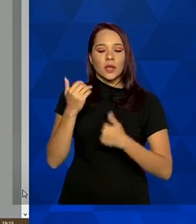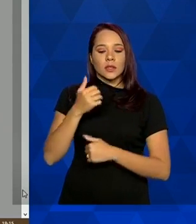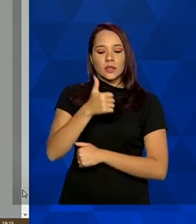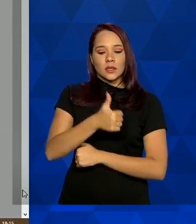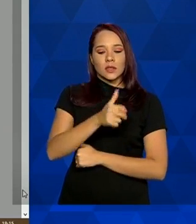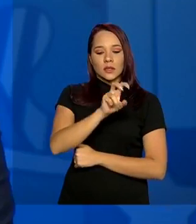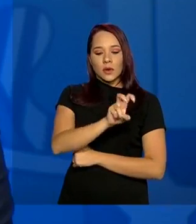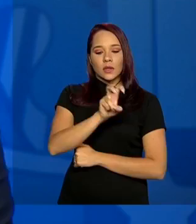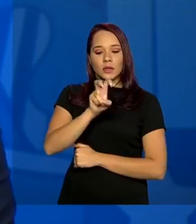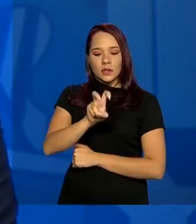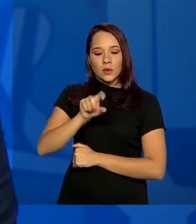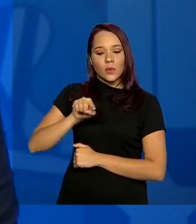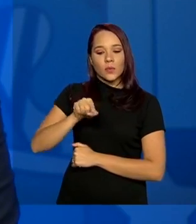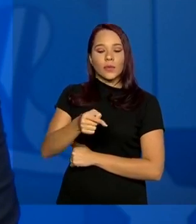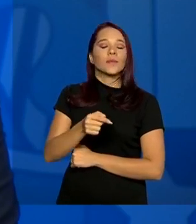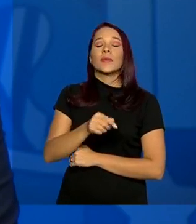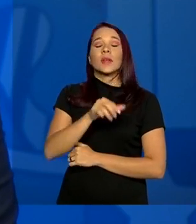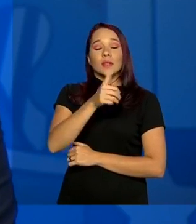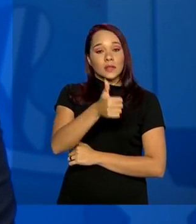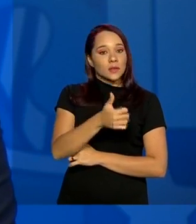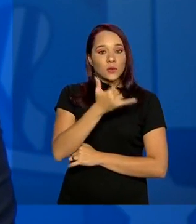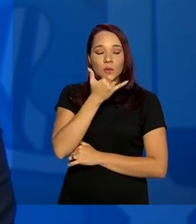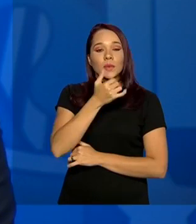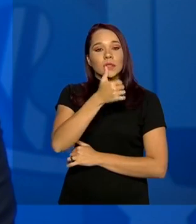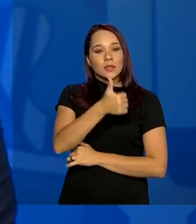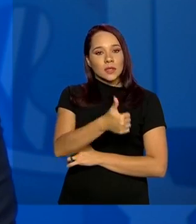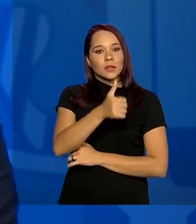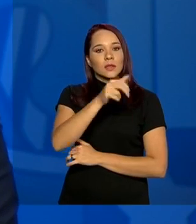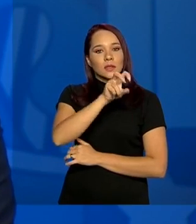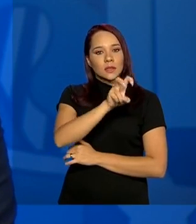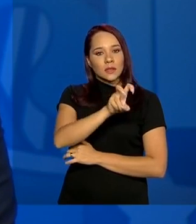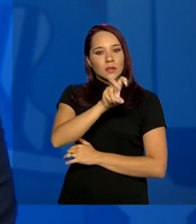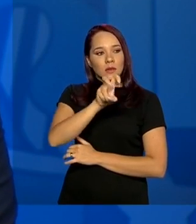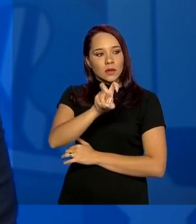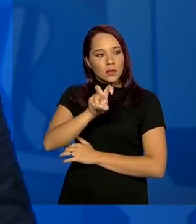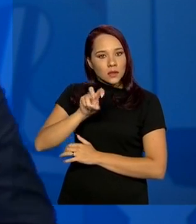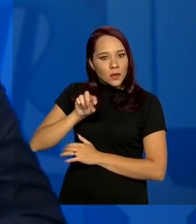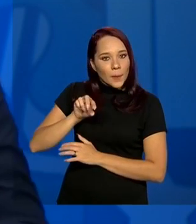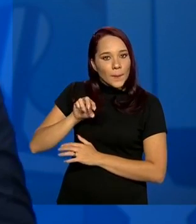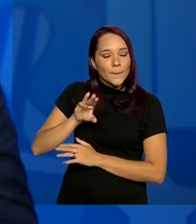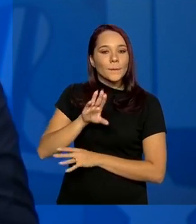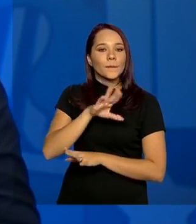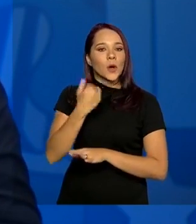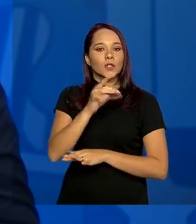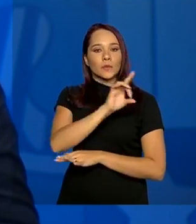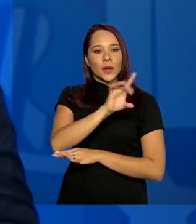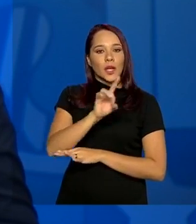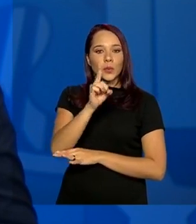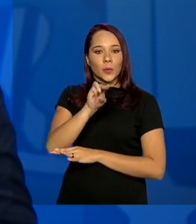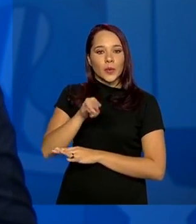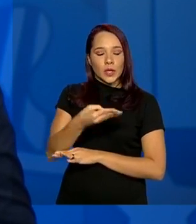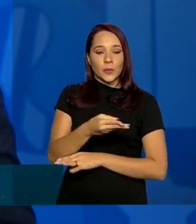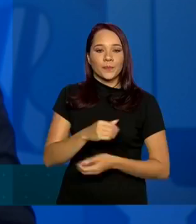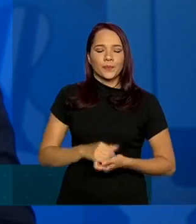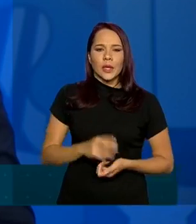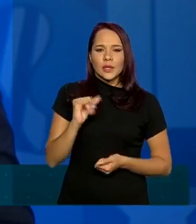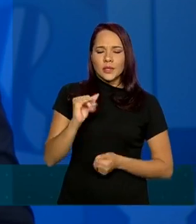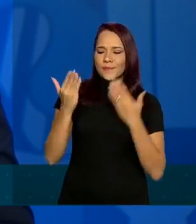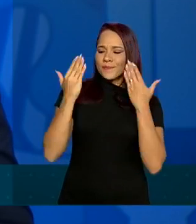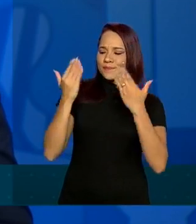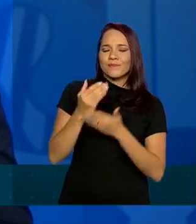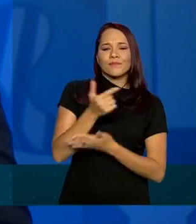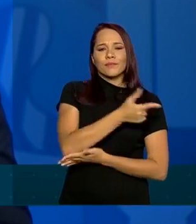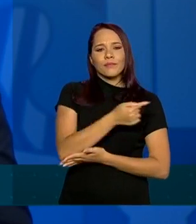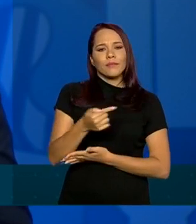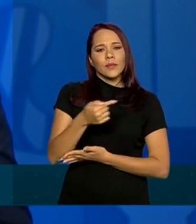155 mil, 150 óbitos, desculpa, por um milhão de habitantes. O que percebe, se a gente comparar as semanas